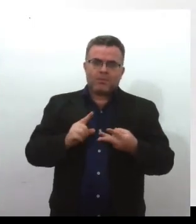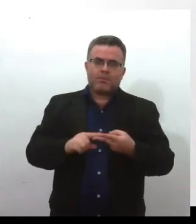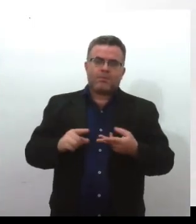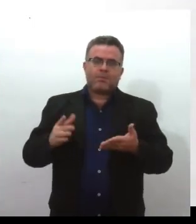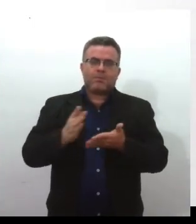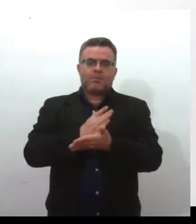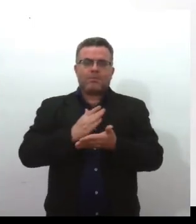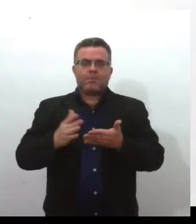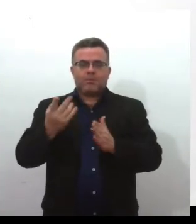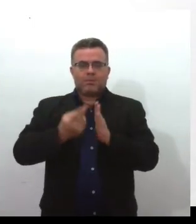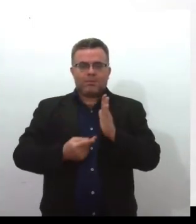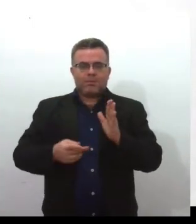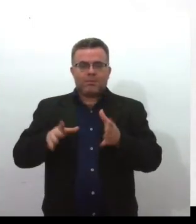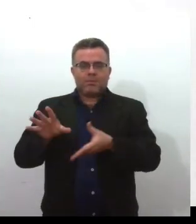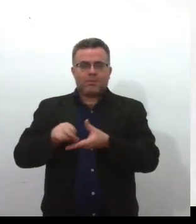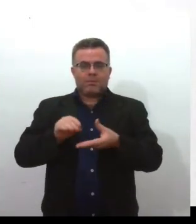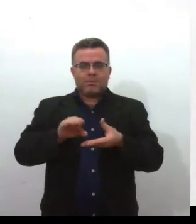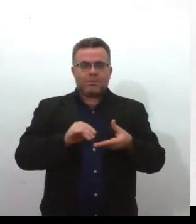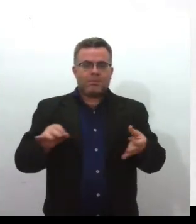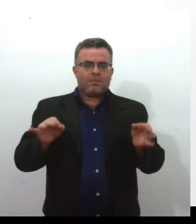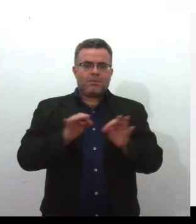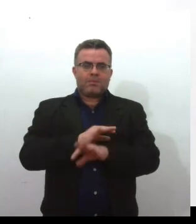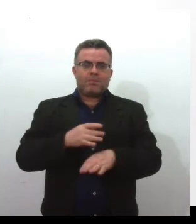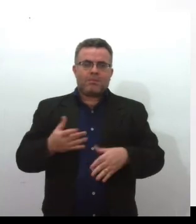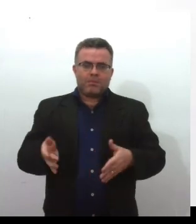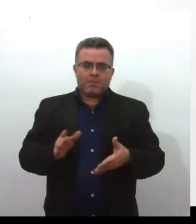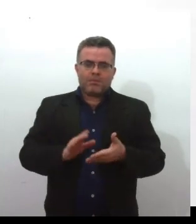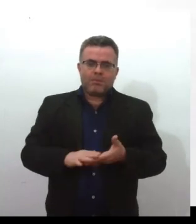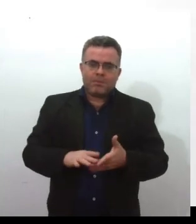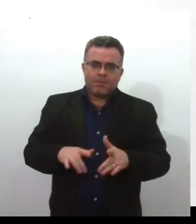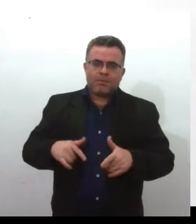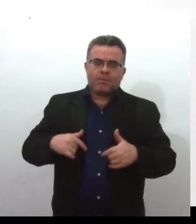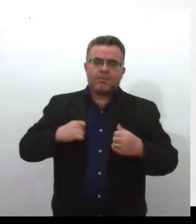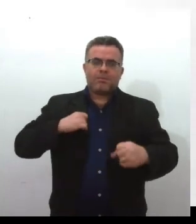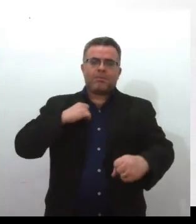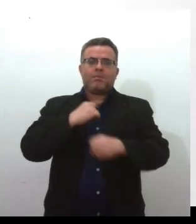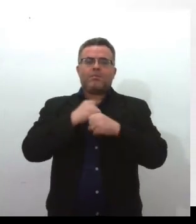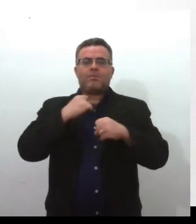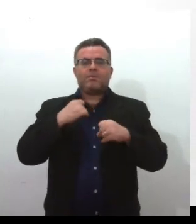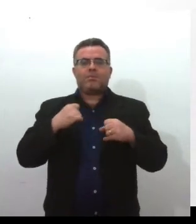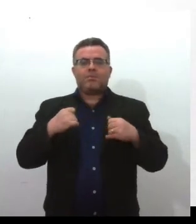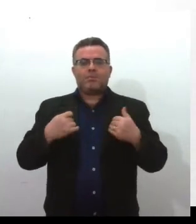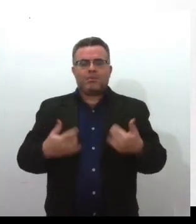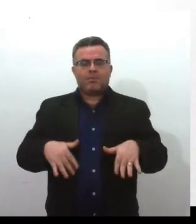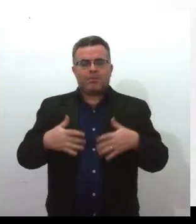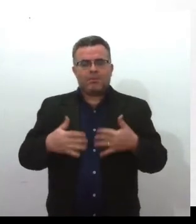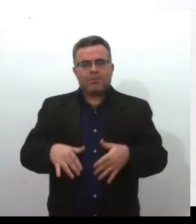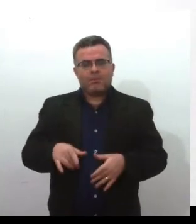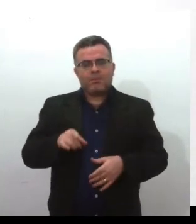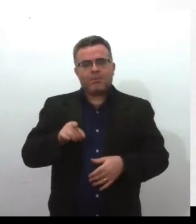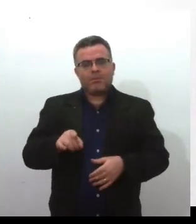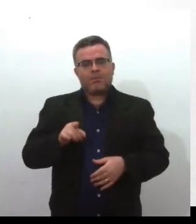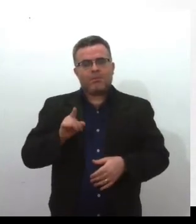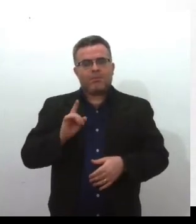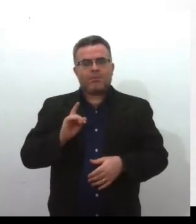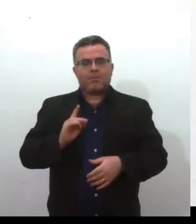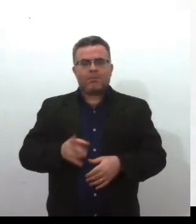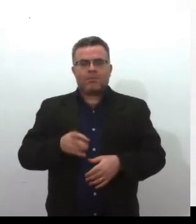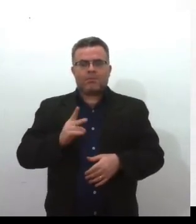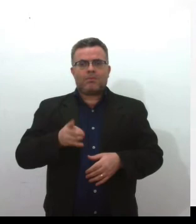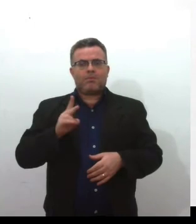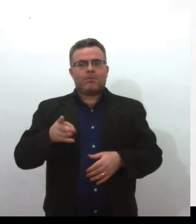seus projetos, não é? Algumas das suas defesas, e ela sempre foi uma